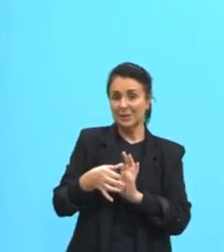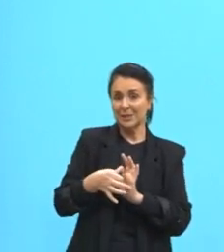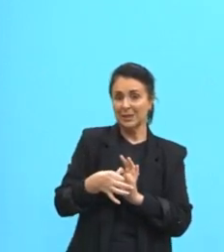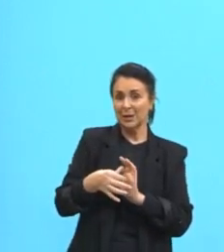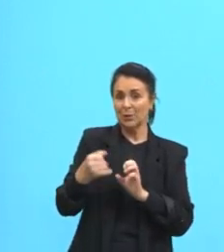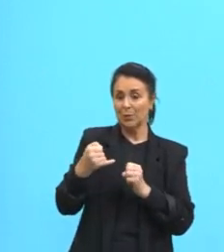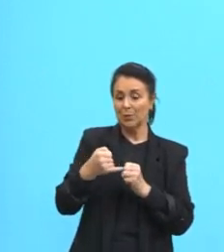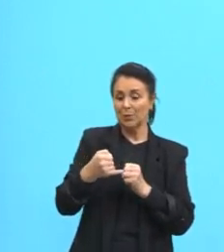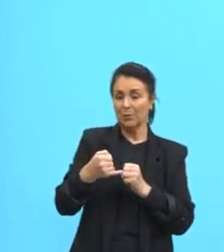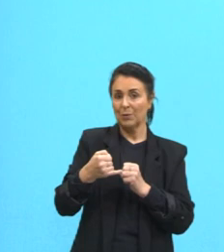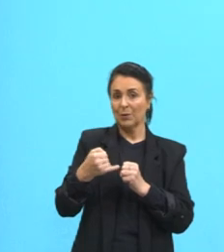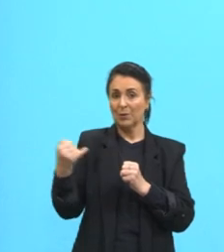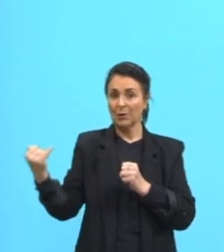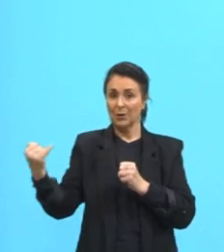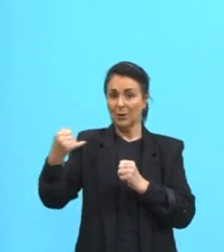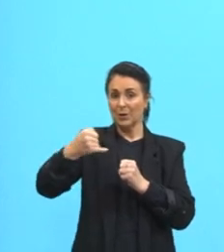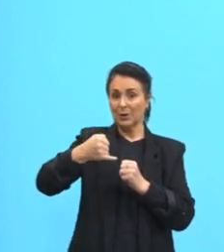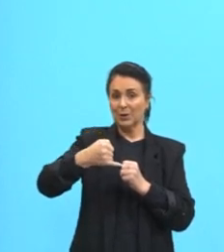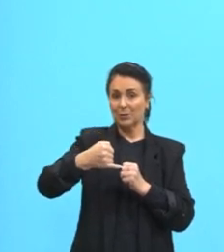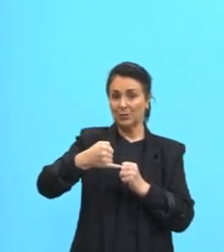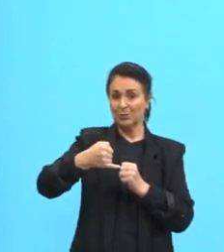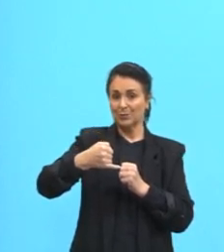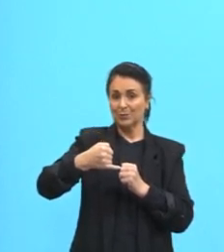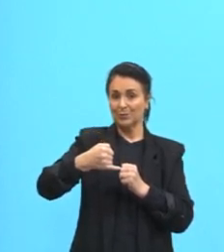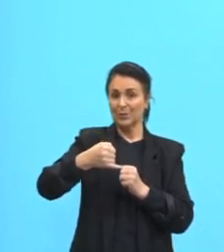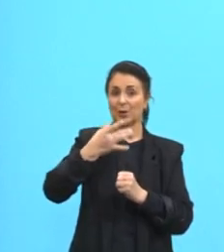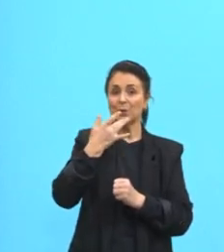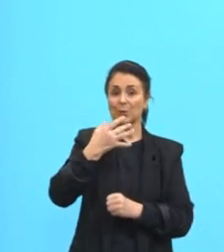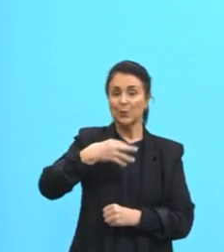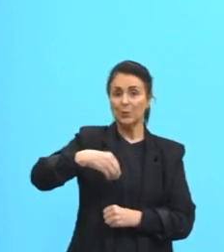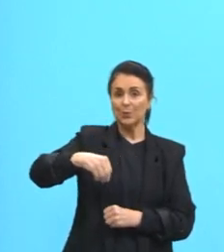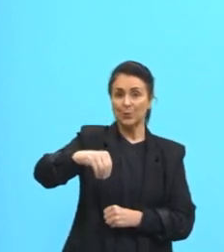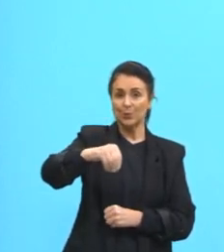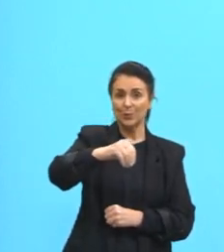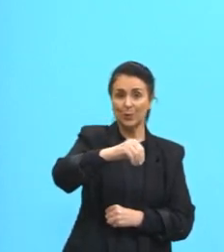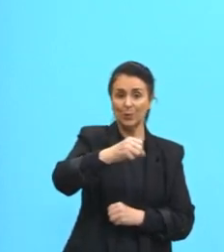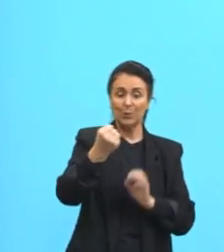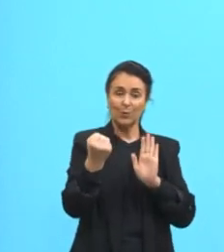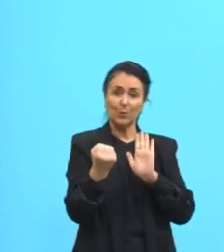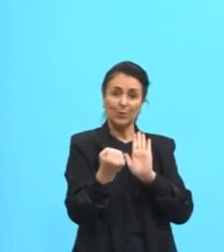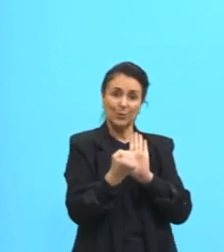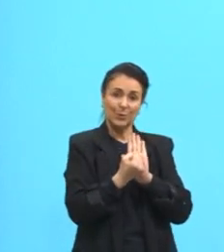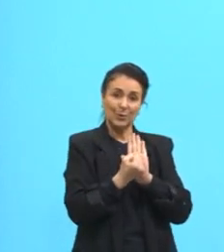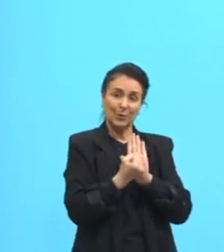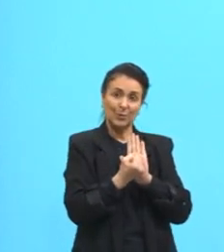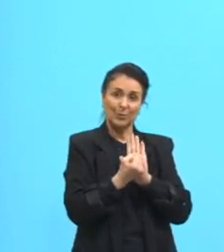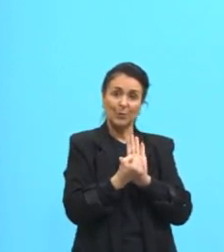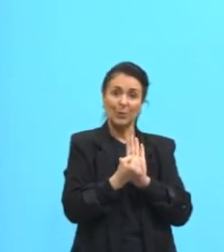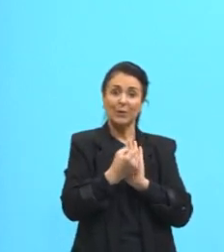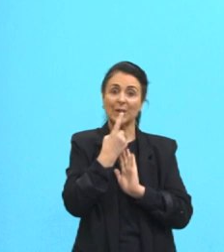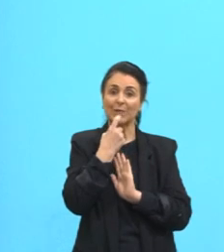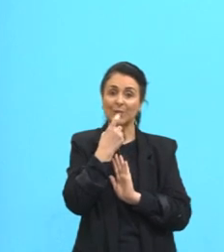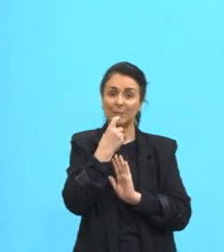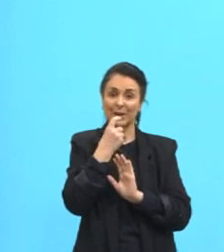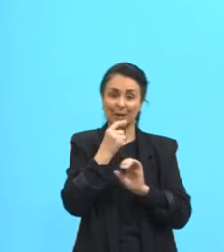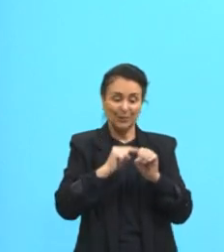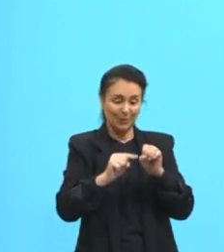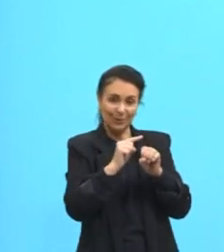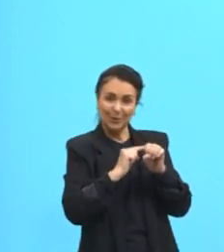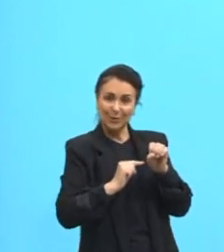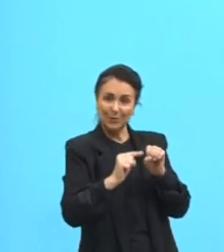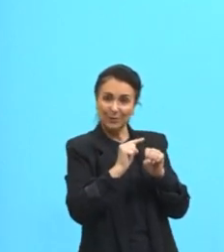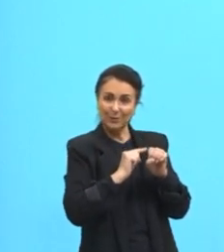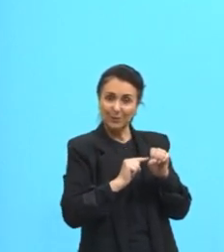cátion do meu sal. Aqui está simbolizado pelo vermelho, tá? Já